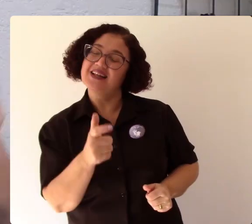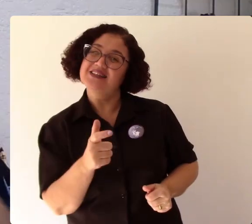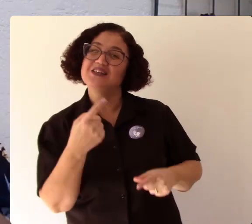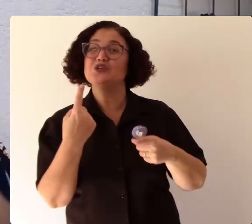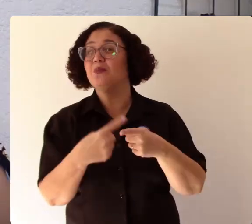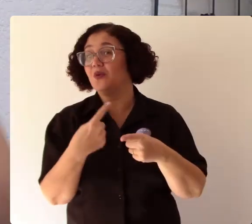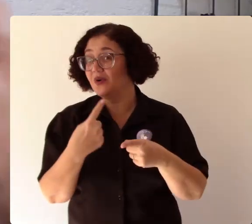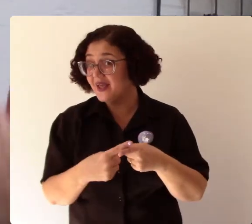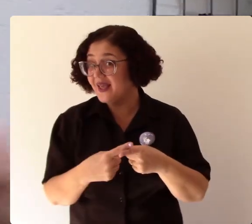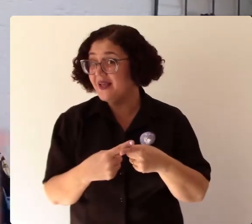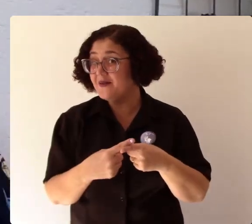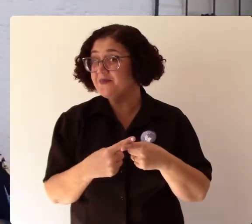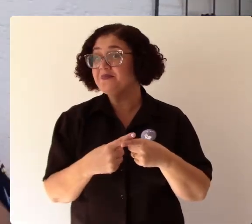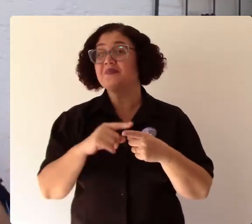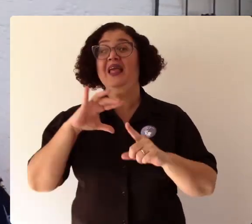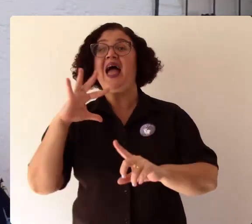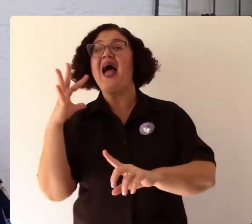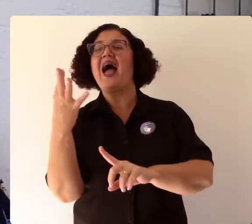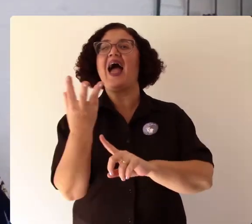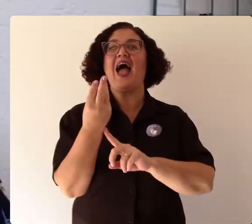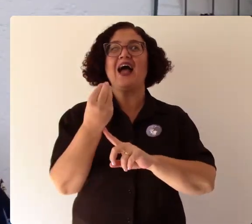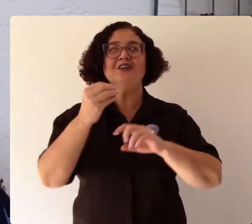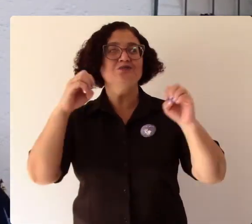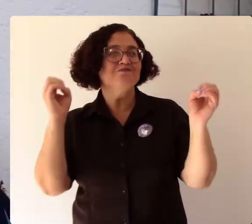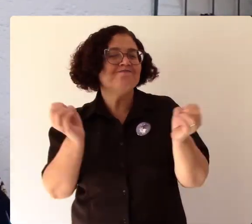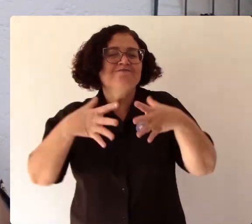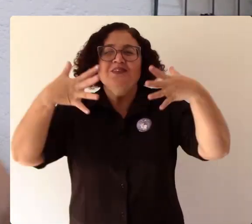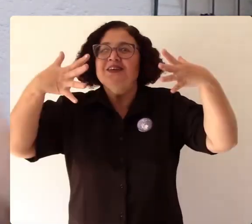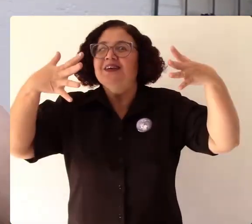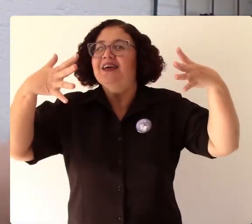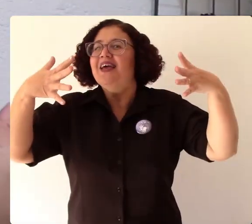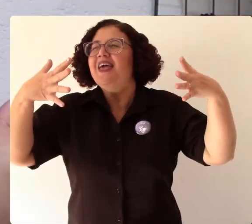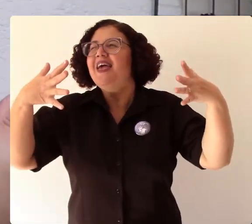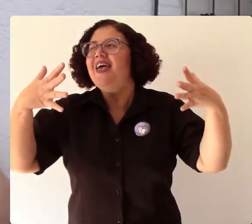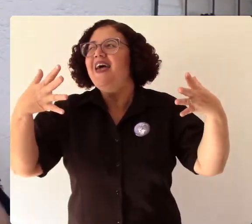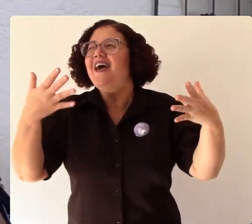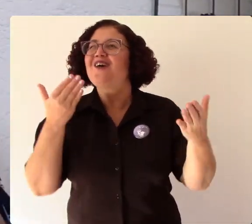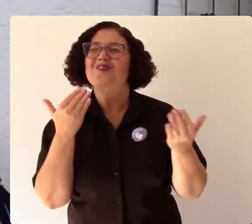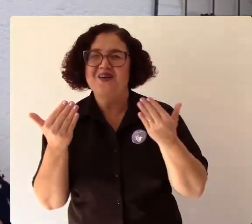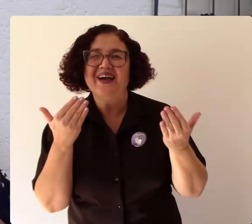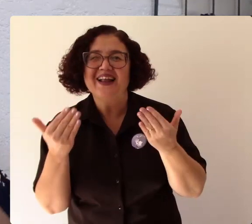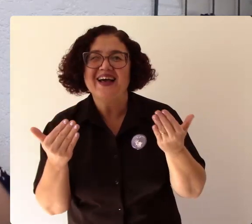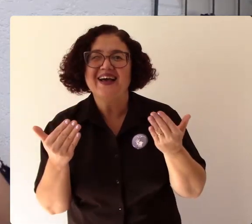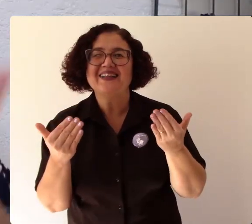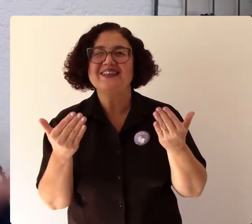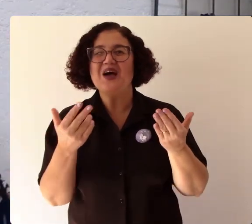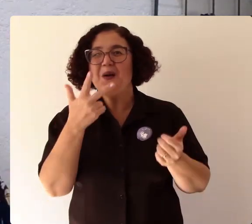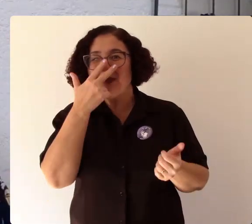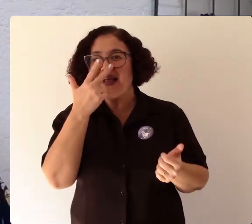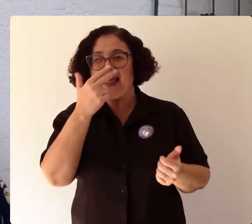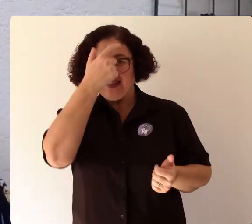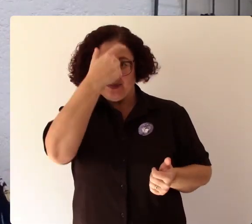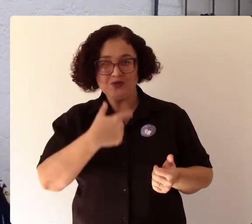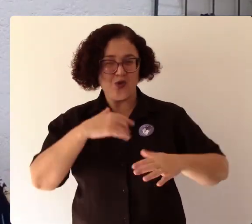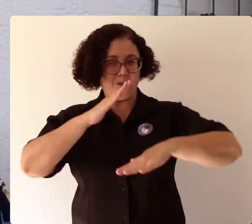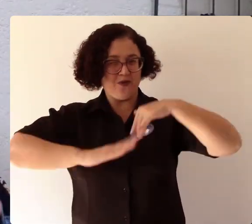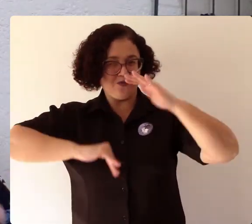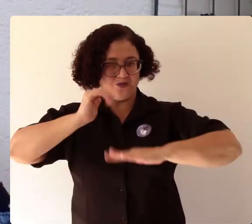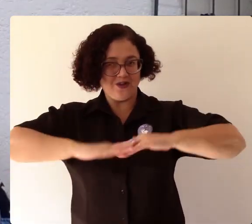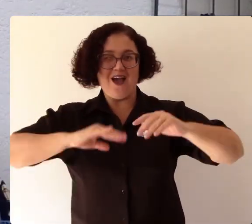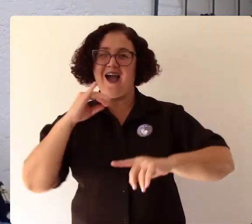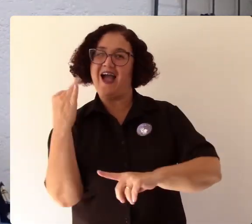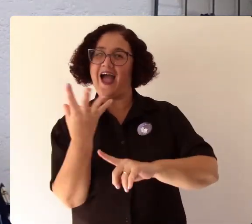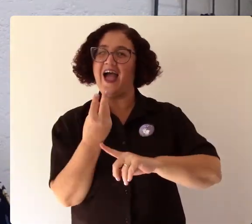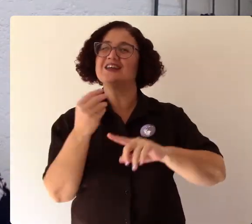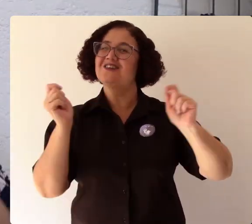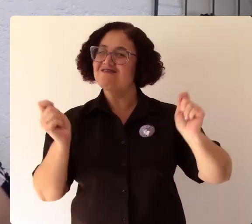é como se ela tivesse uma magia um mistério que faz com que a gente com que quem produz consegue